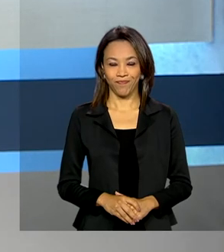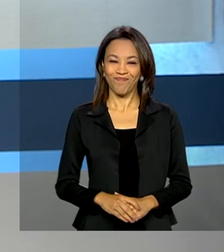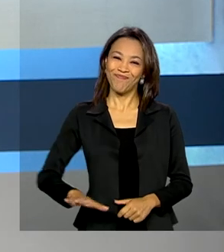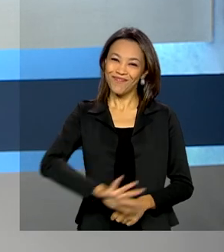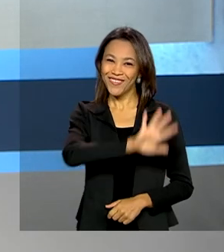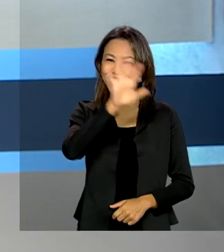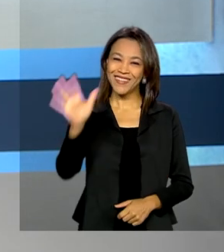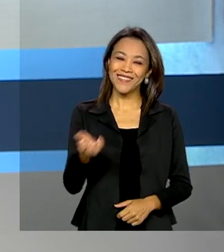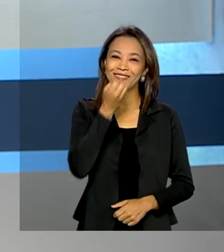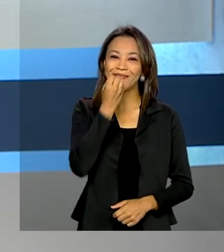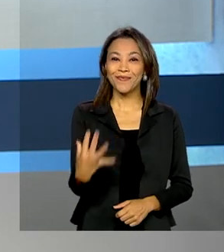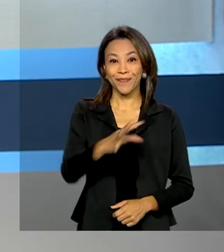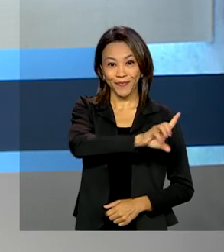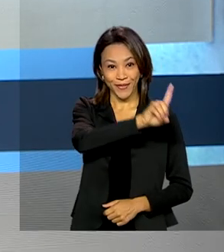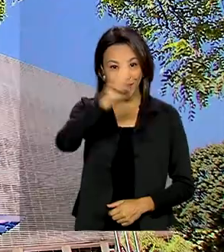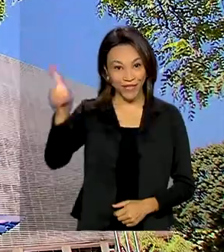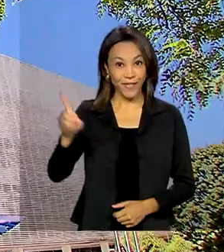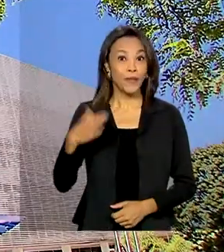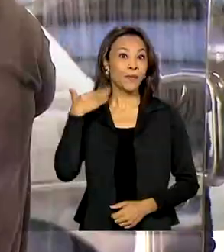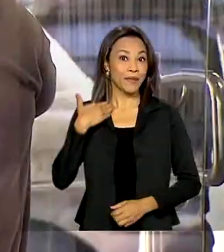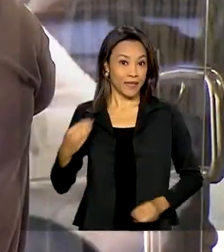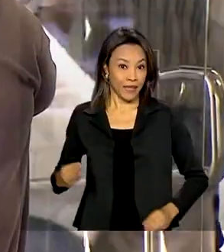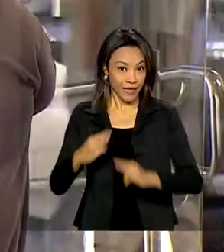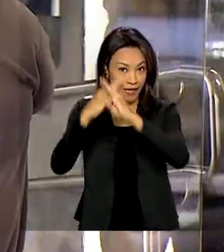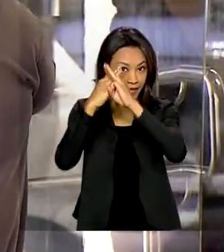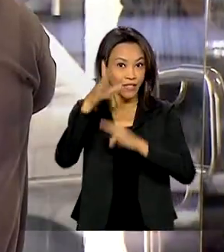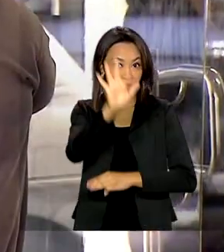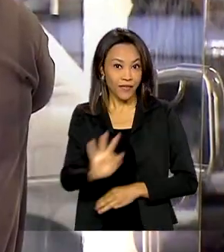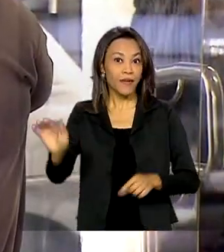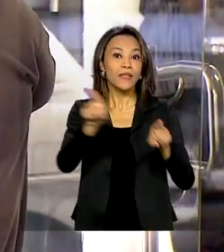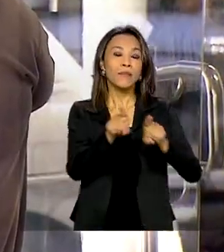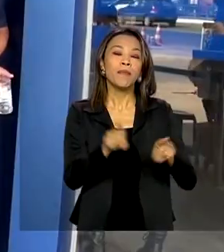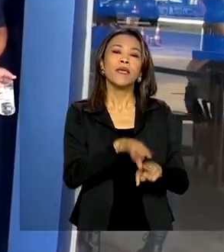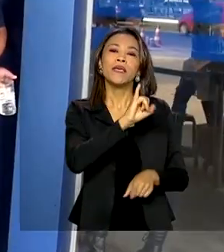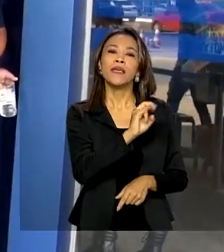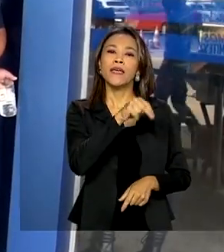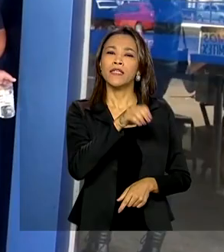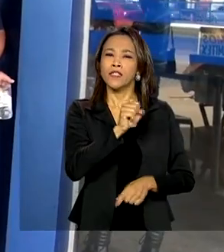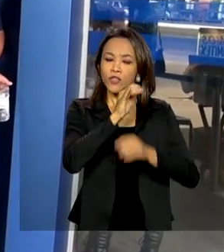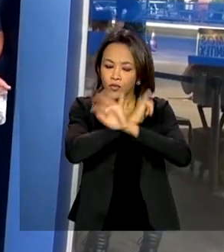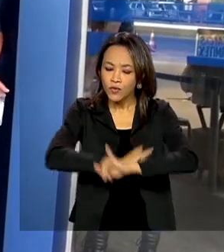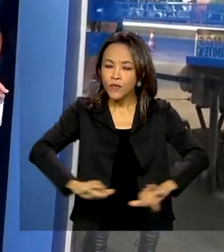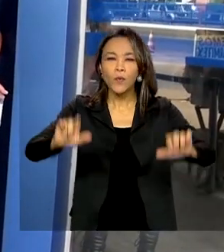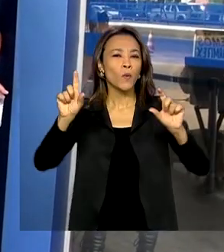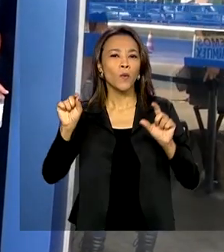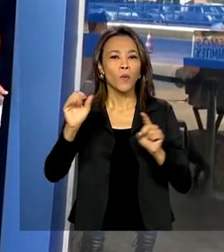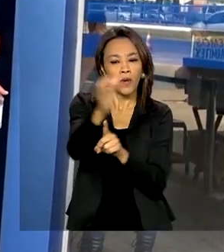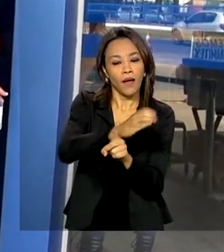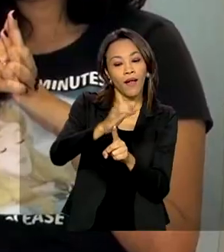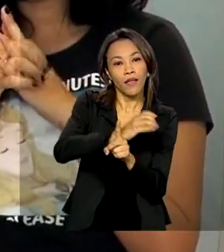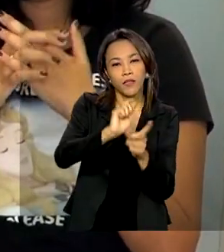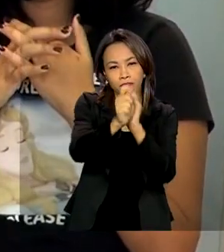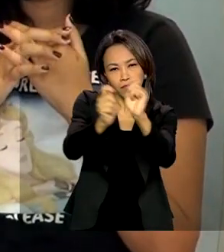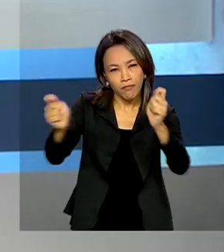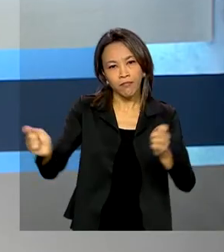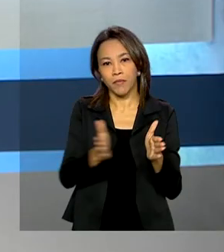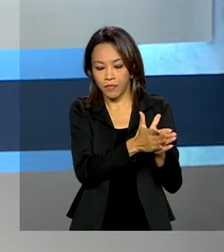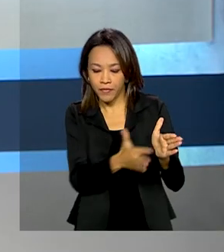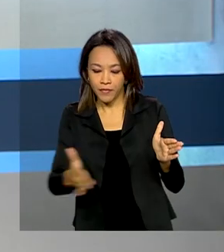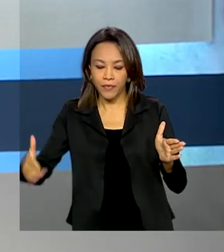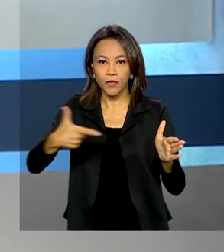Olá, bom dia! Caixa Econômica Federal e INSS divulgam o calendário de pagamentos para 2021.